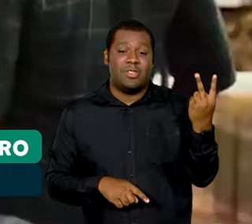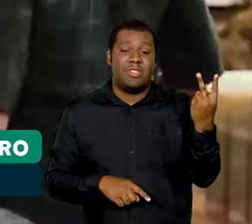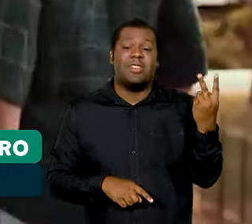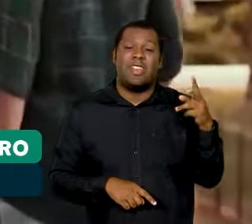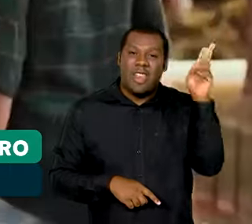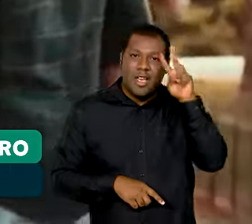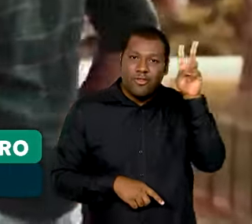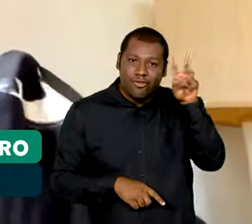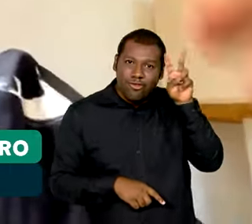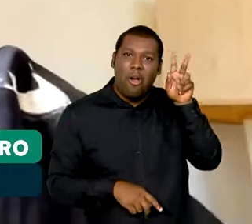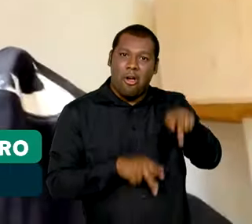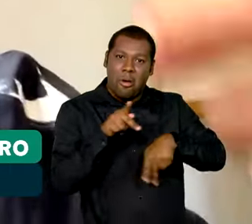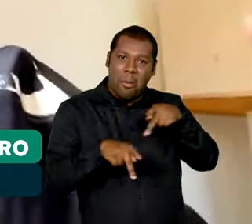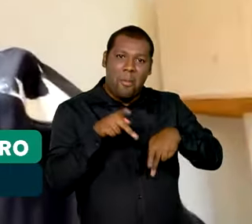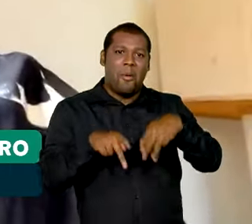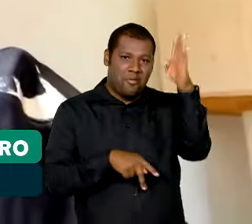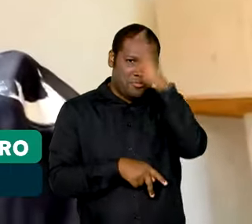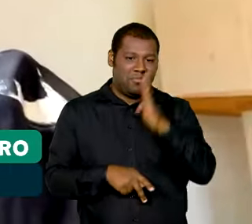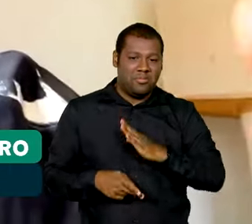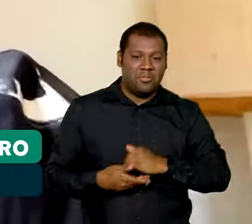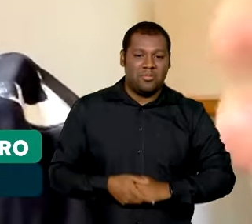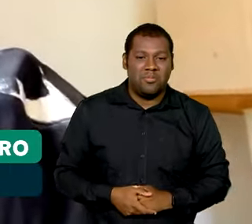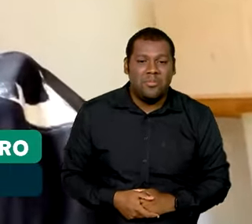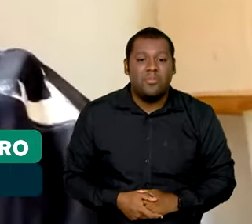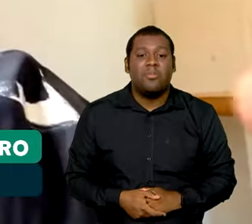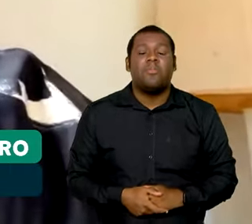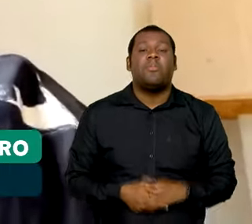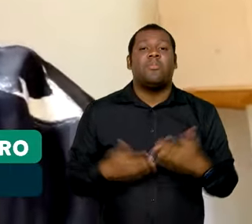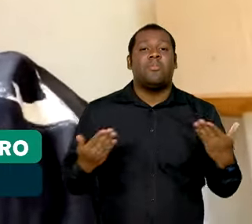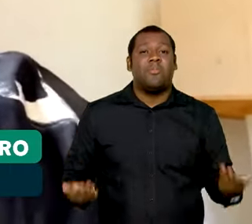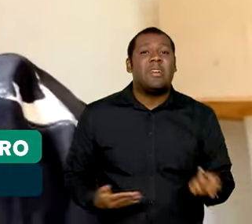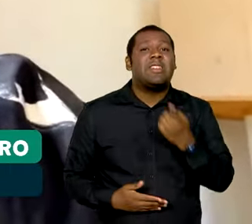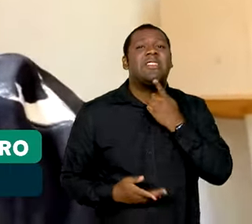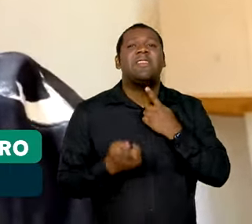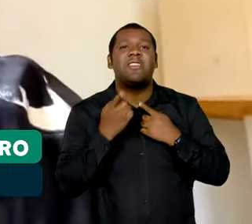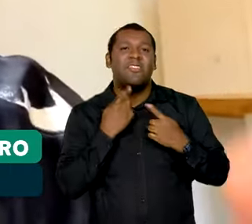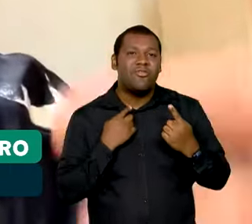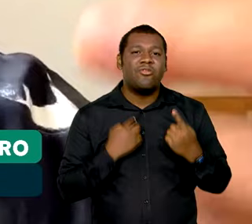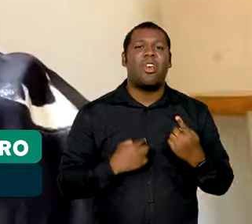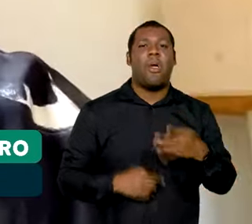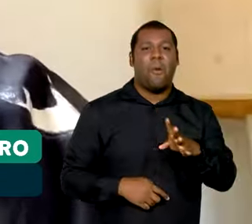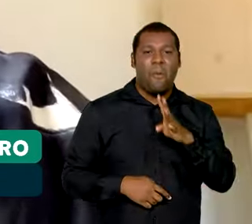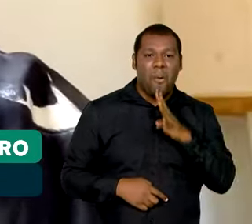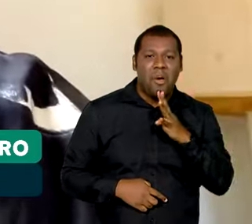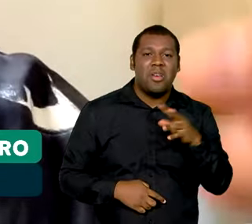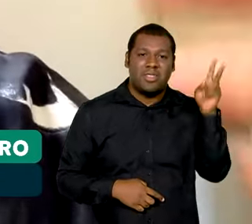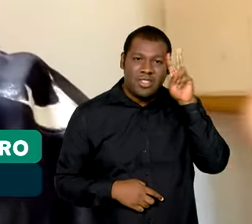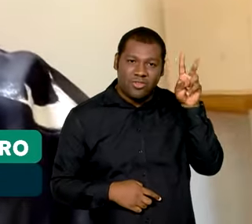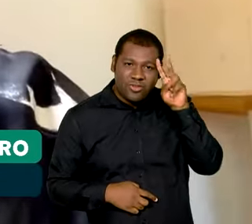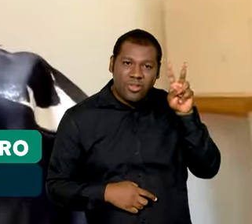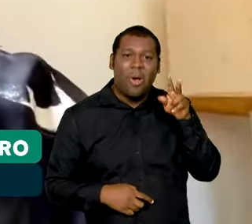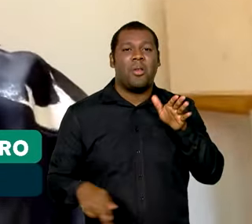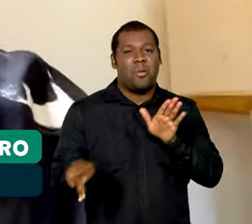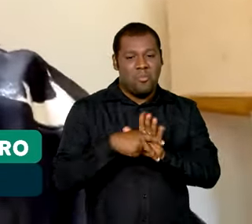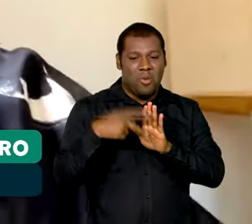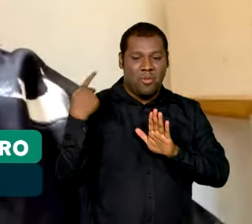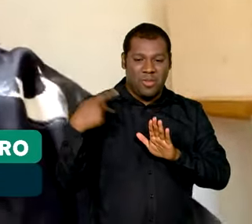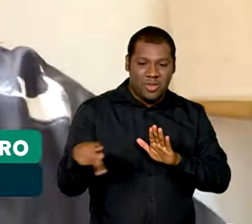nossa história. Está surgindo um desejo de conhecer a própria história, conhecer a própria imagem, a própria